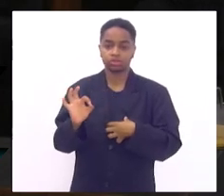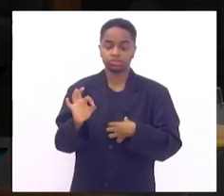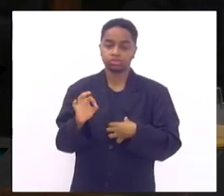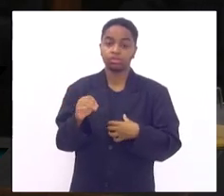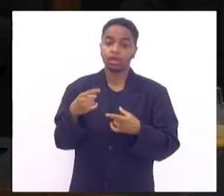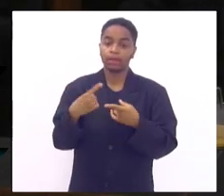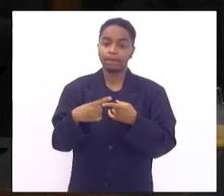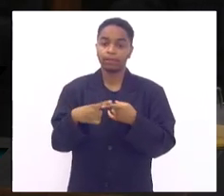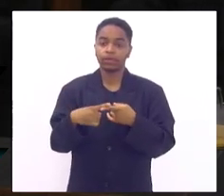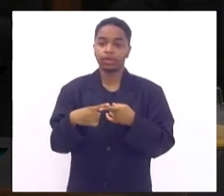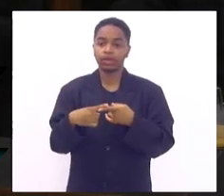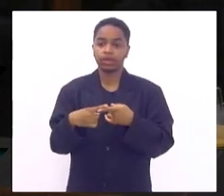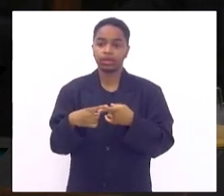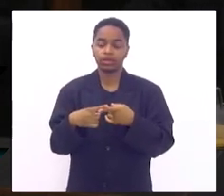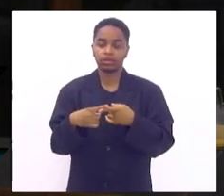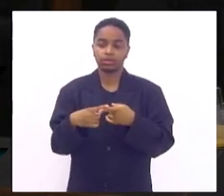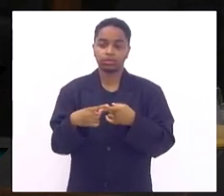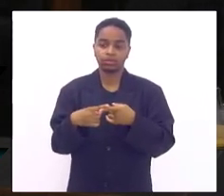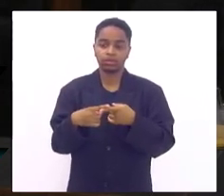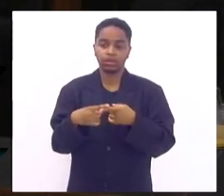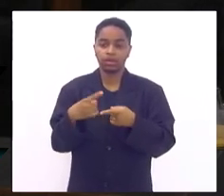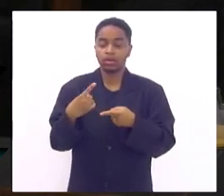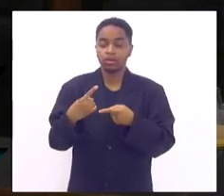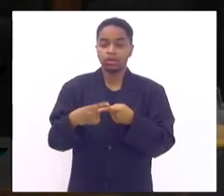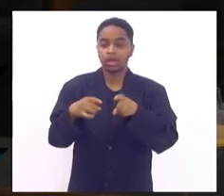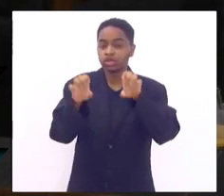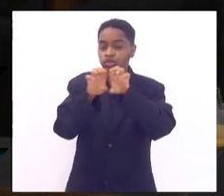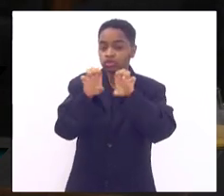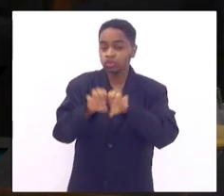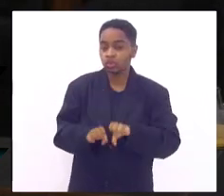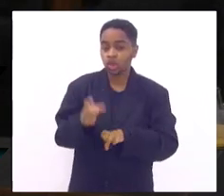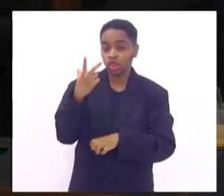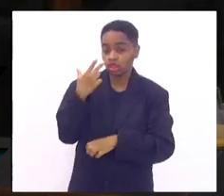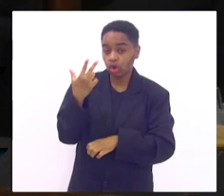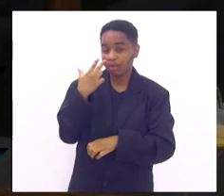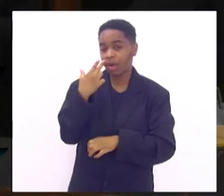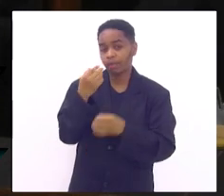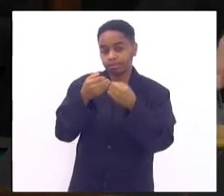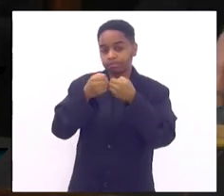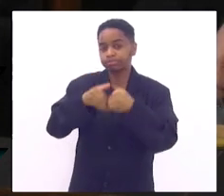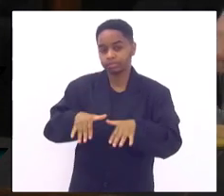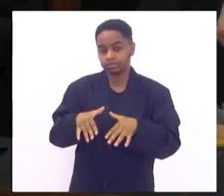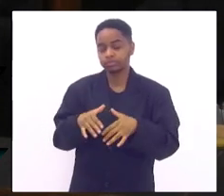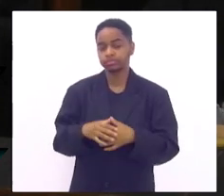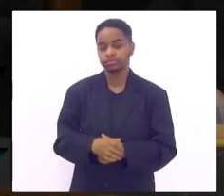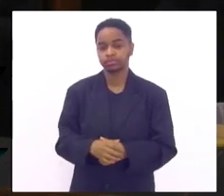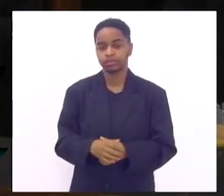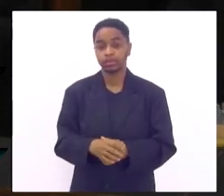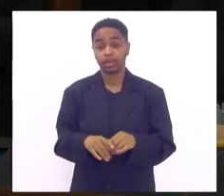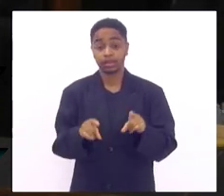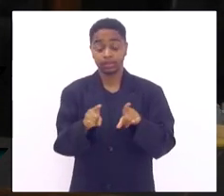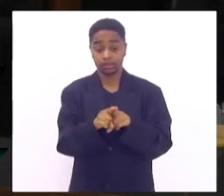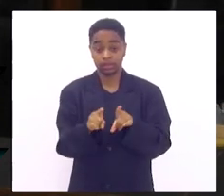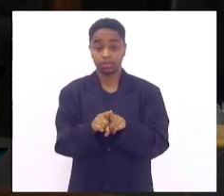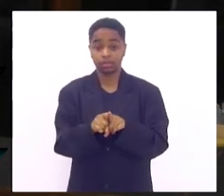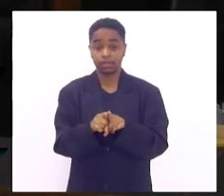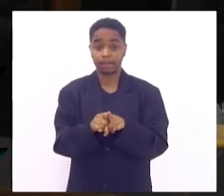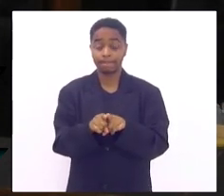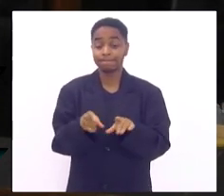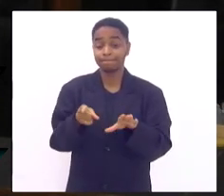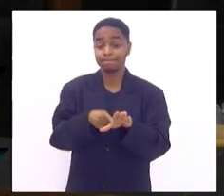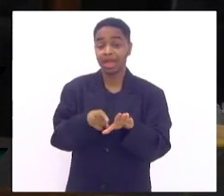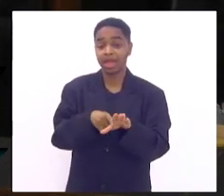desabamento de arco da estrutura normal do pé e também pode ser um pé